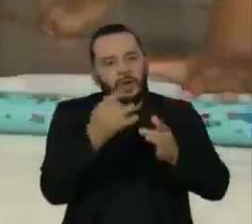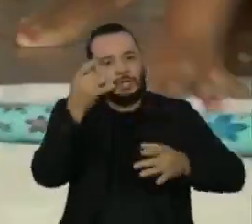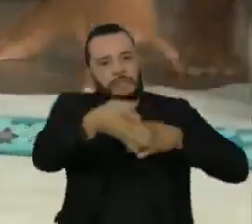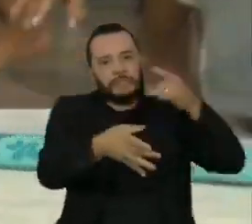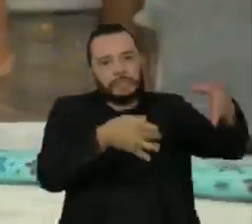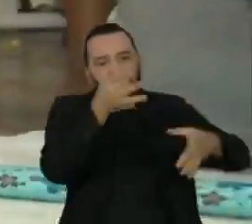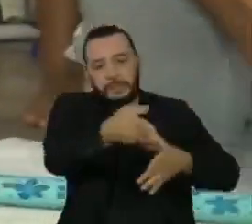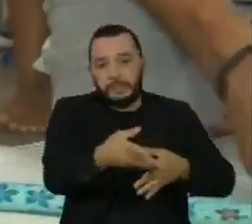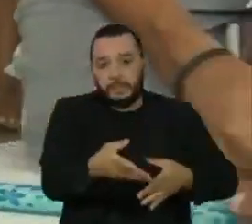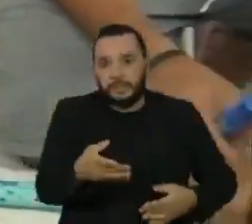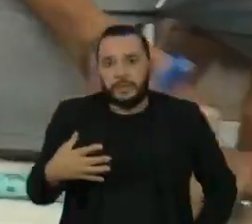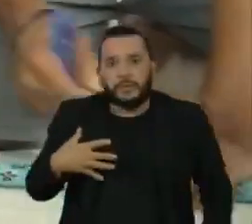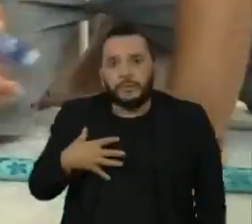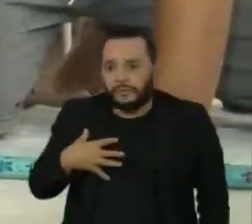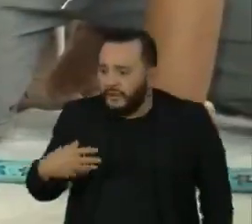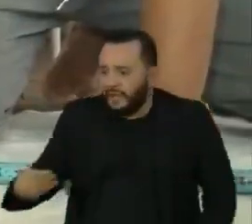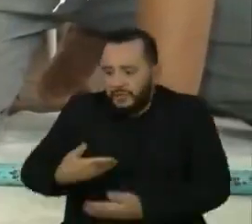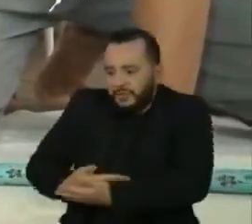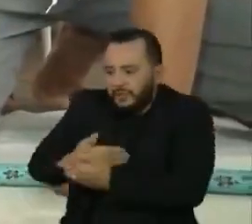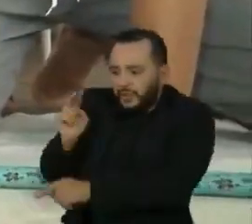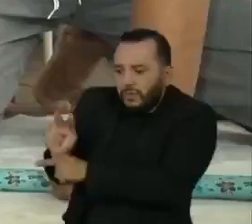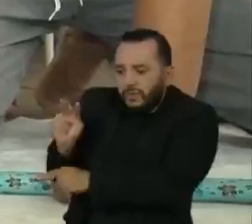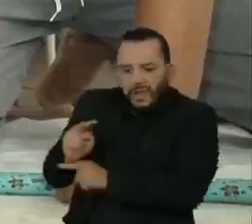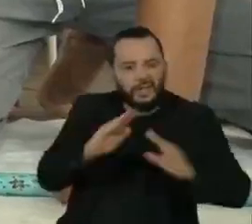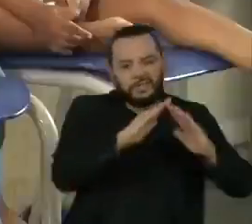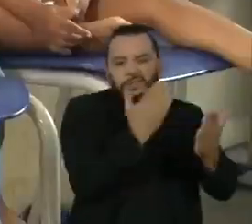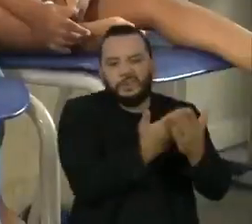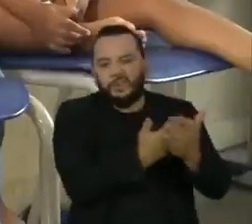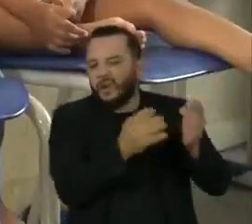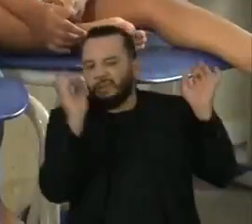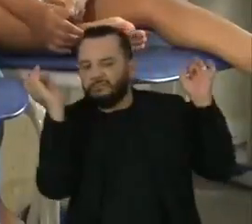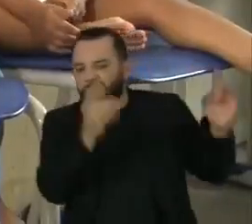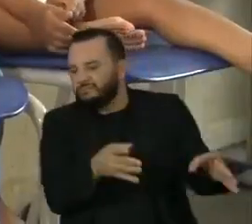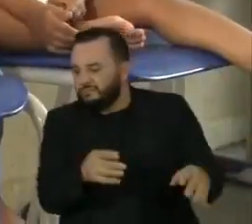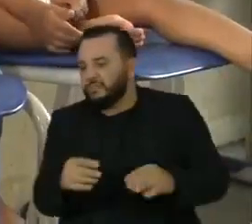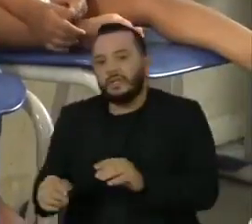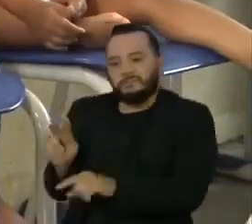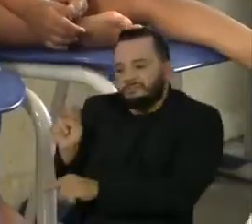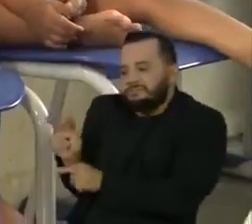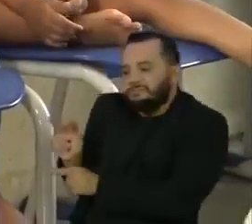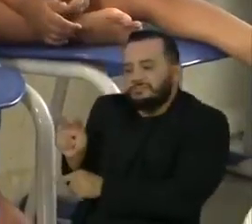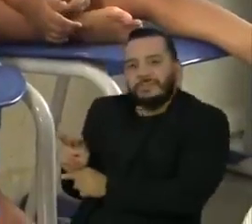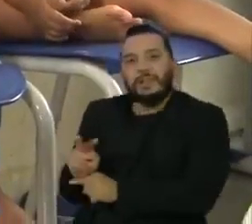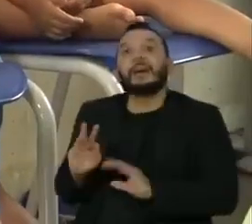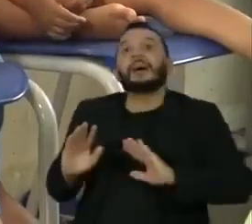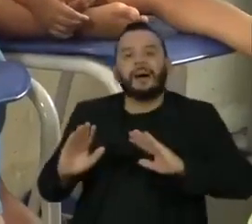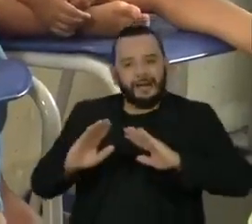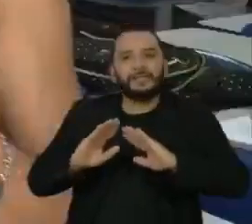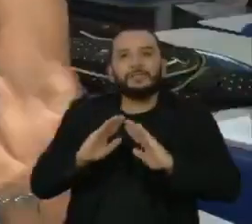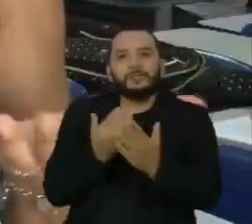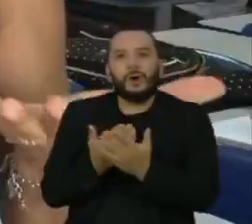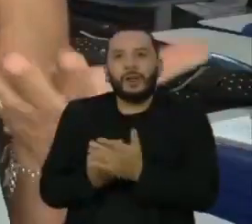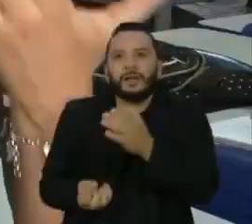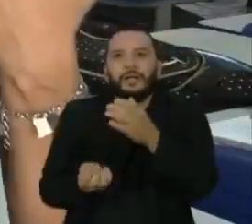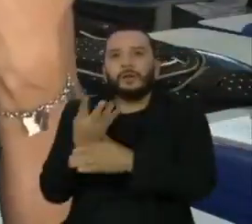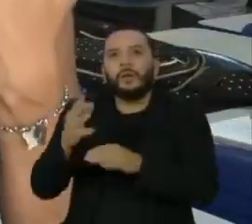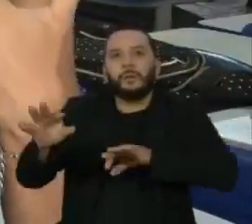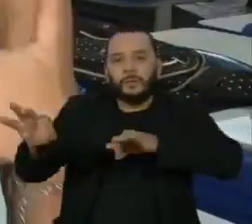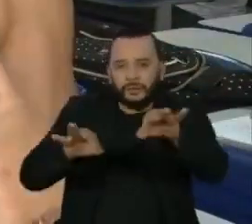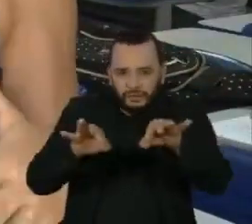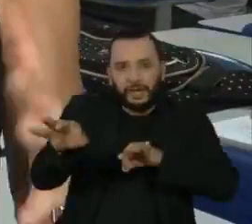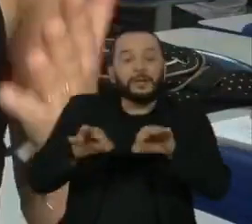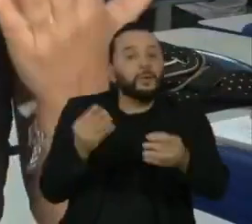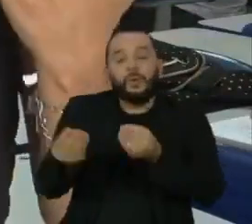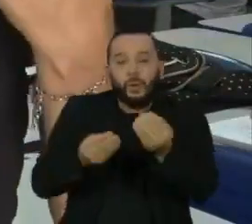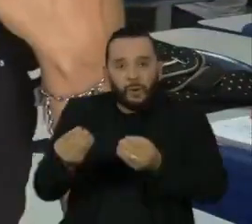deixar os filhos, as mães desistiam de estudar. A escola, então, criou o projeto Bebê a Bordo. Elas podem trazer